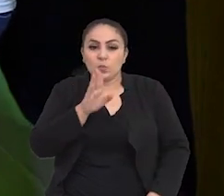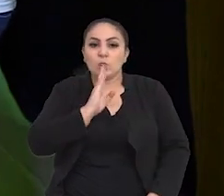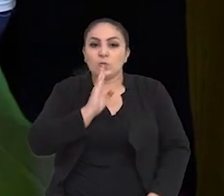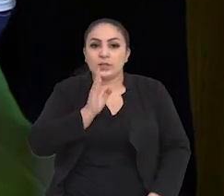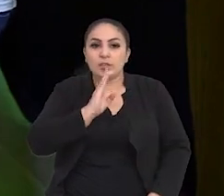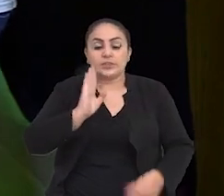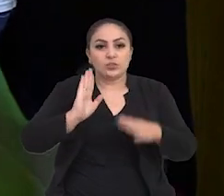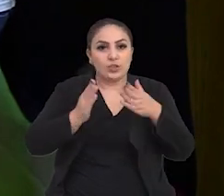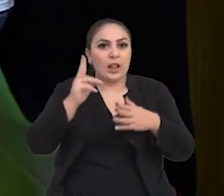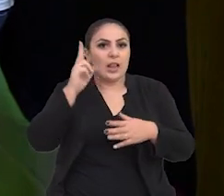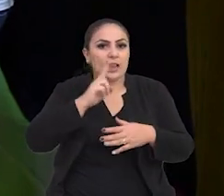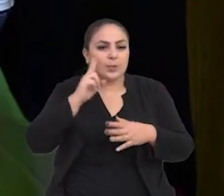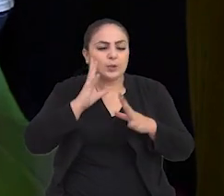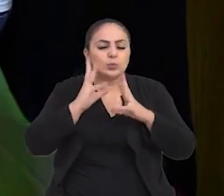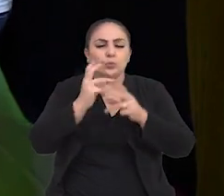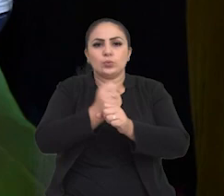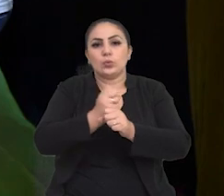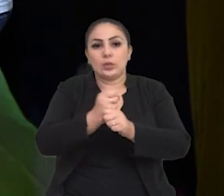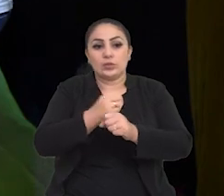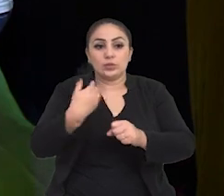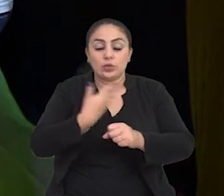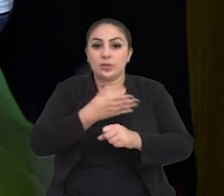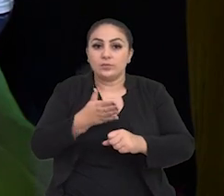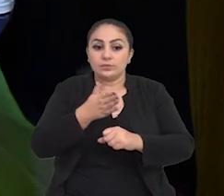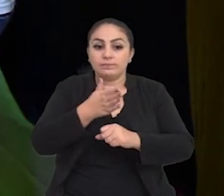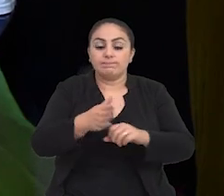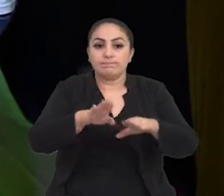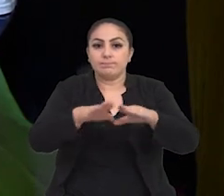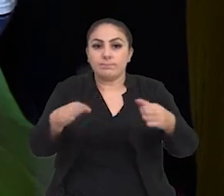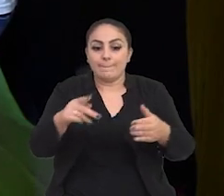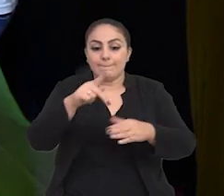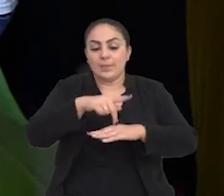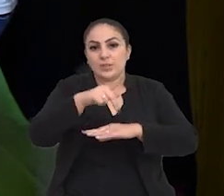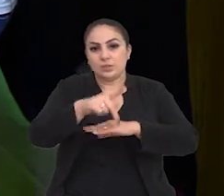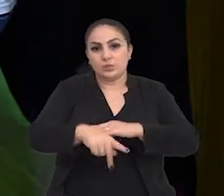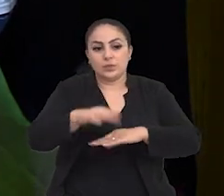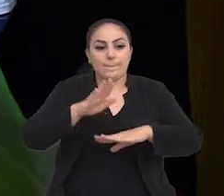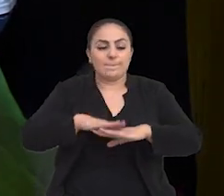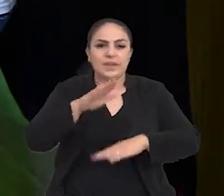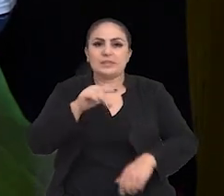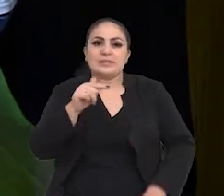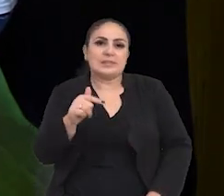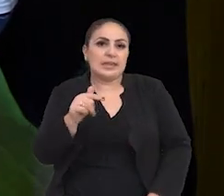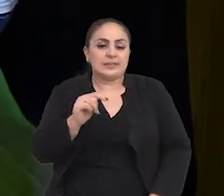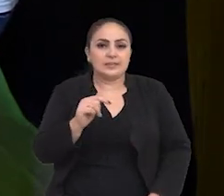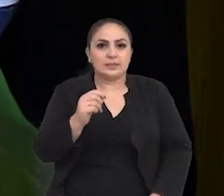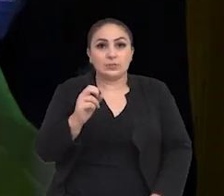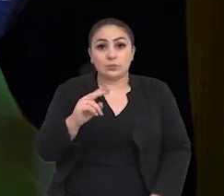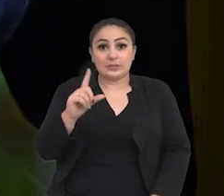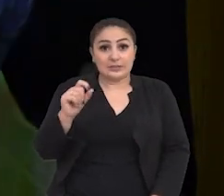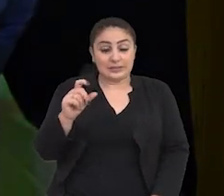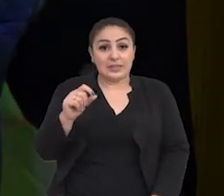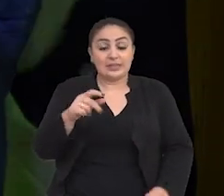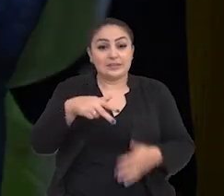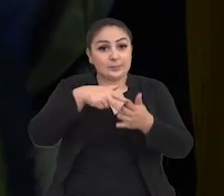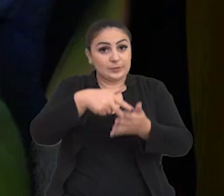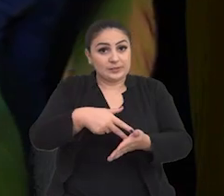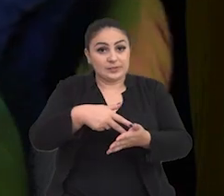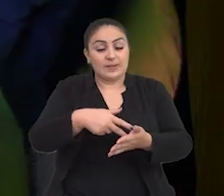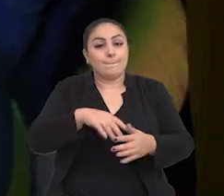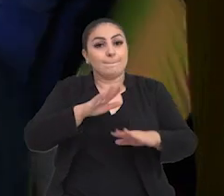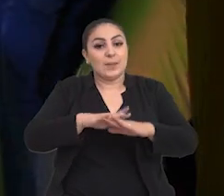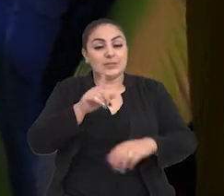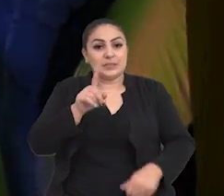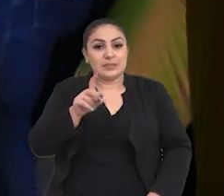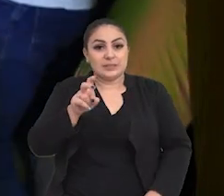amostra, lembra lá que todos os anos nós vamos para os palcos de Passo Fundo com mais de 7 a 10 espetáculos